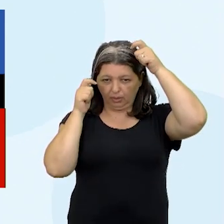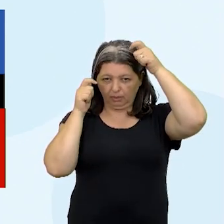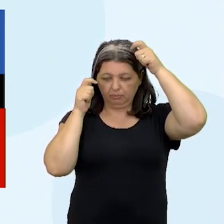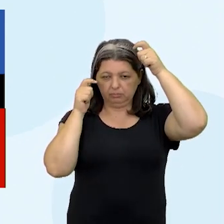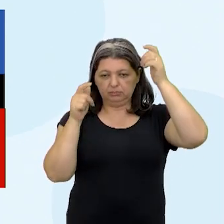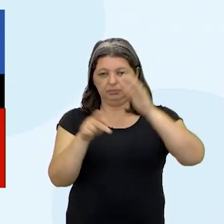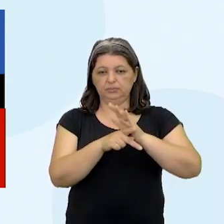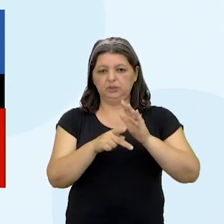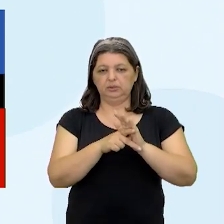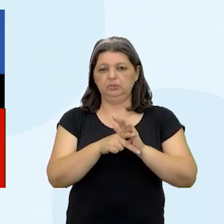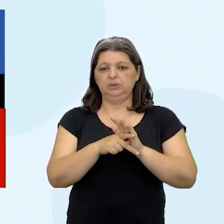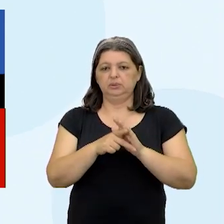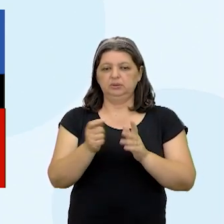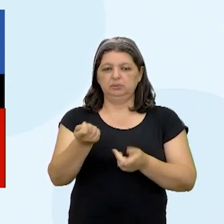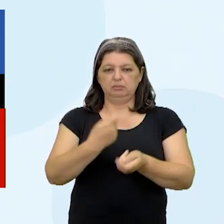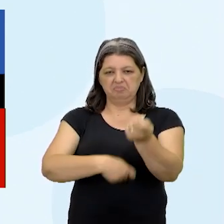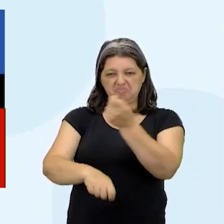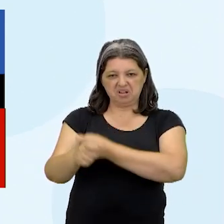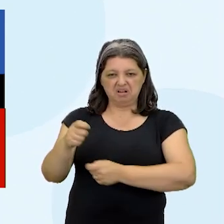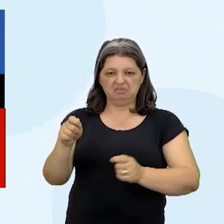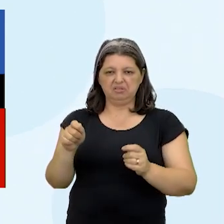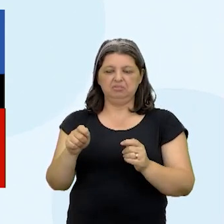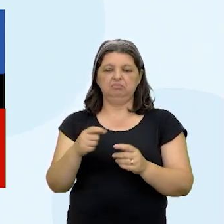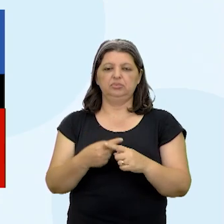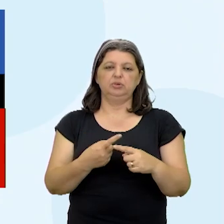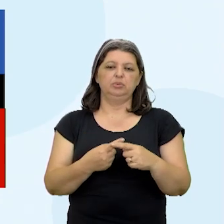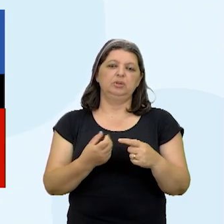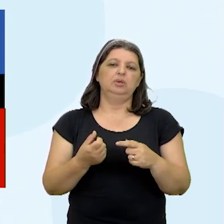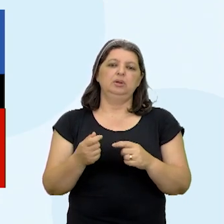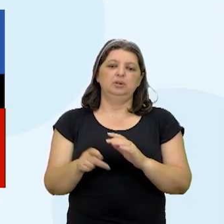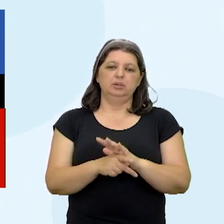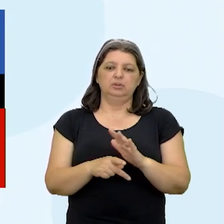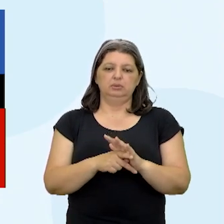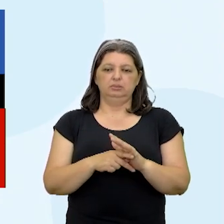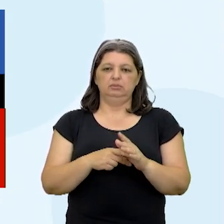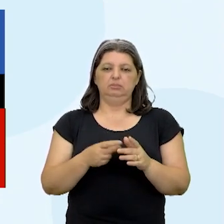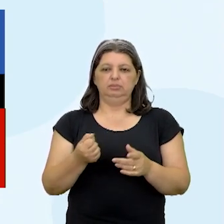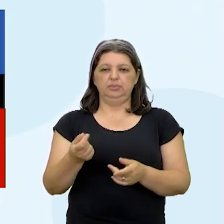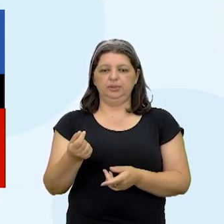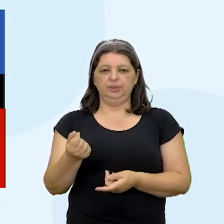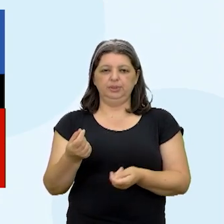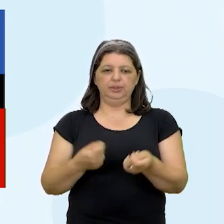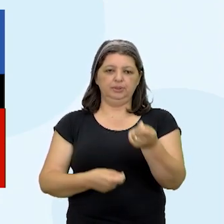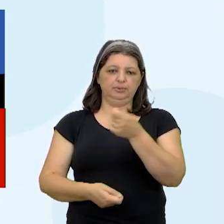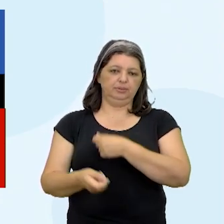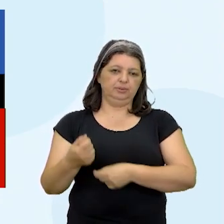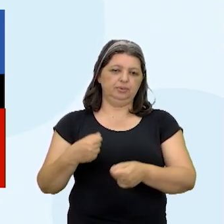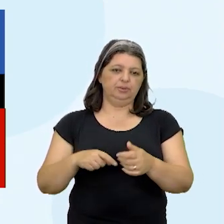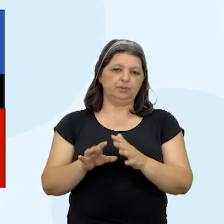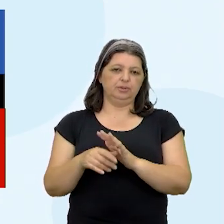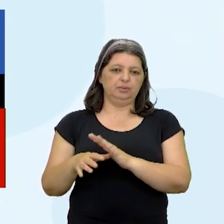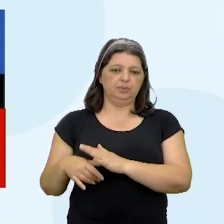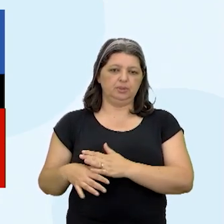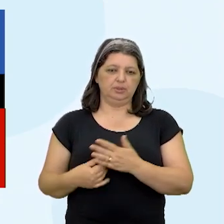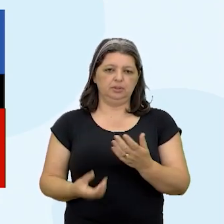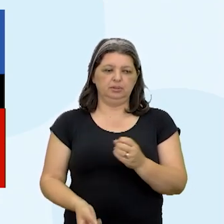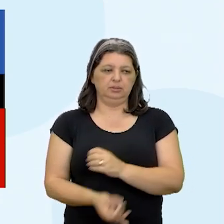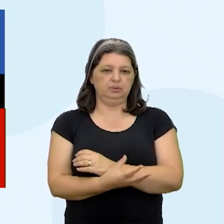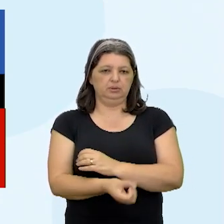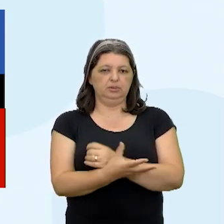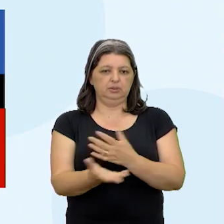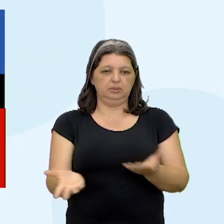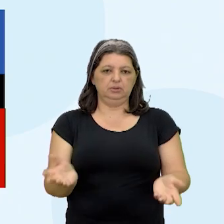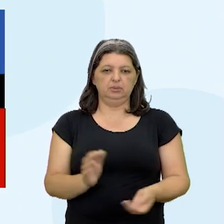porque Cuba era usada como cassino, como lavagem de dinheiro, né? De principalmente indústrias norte